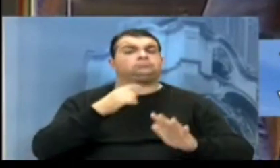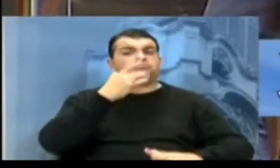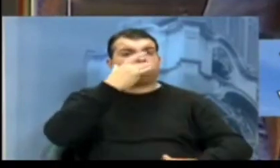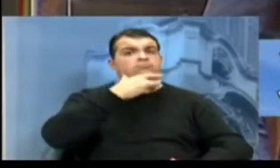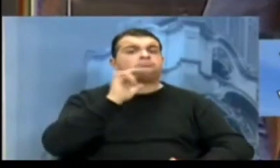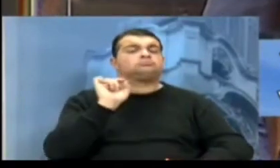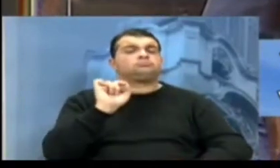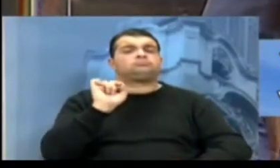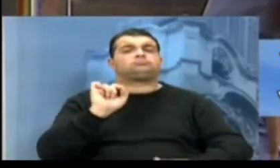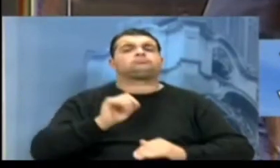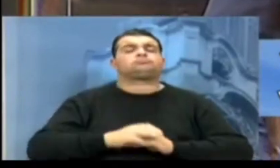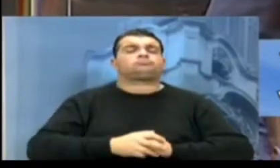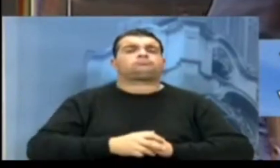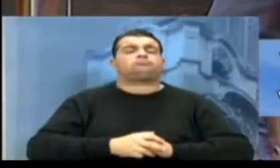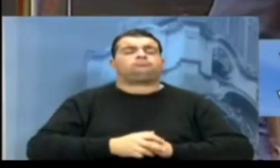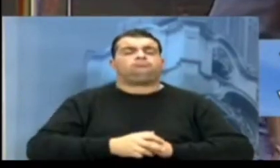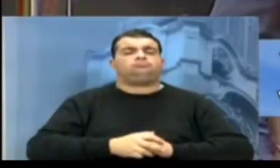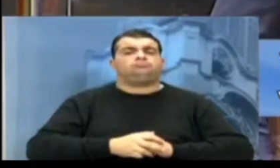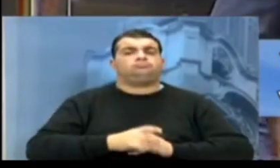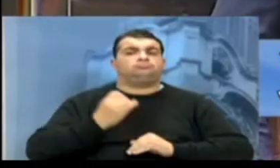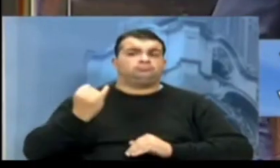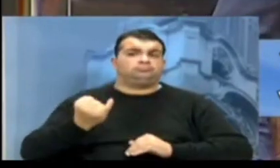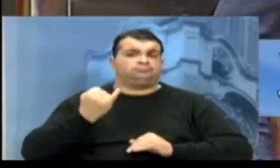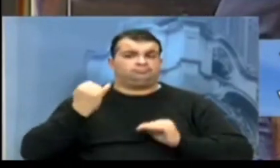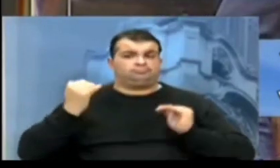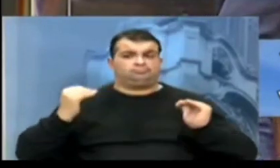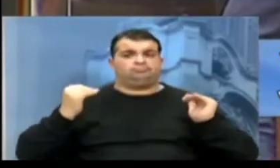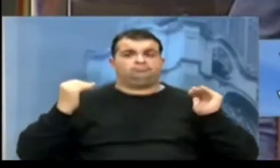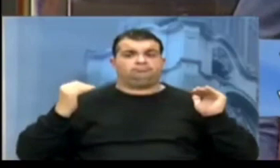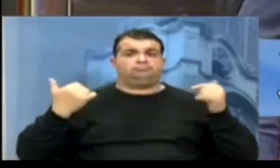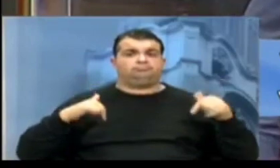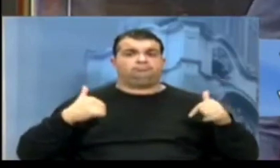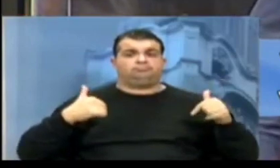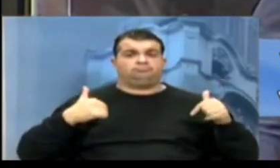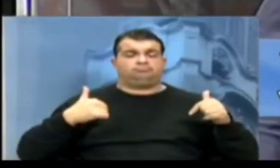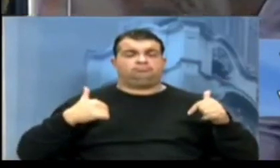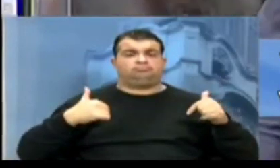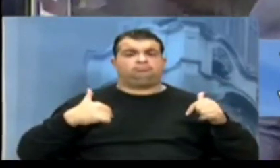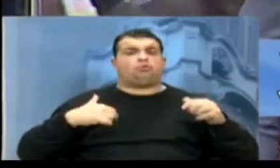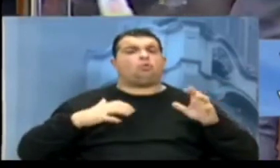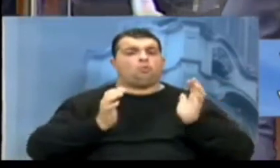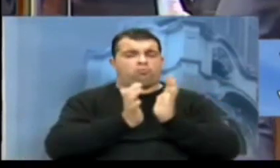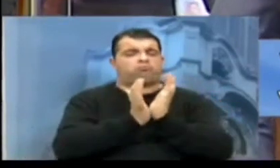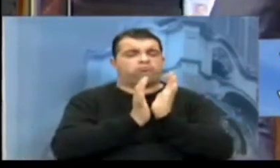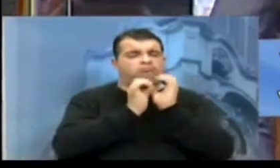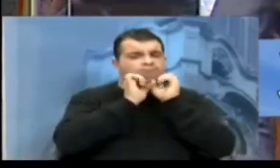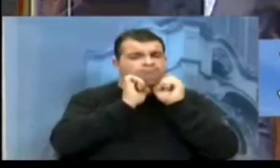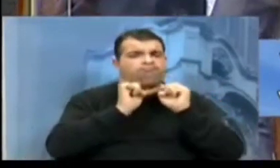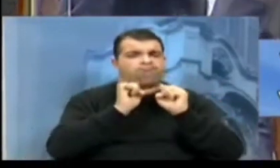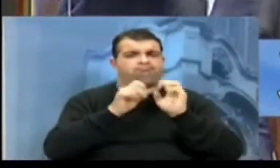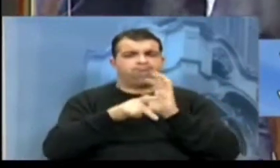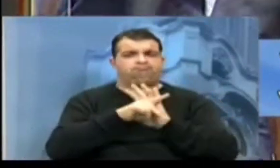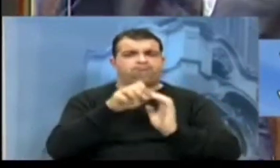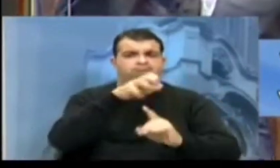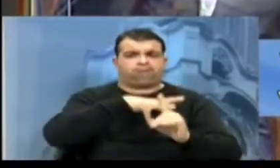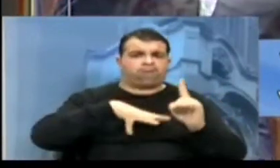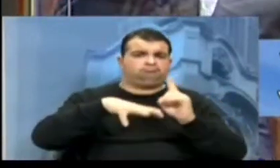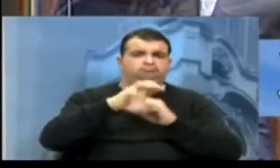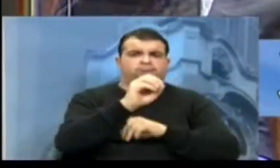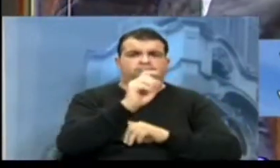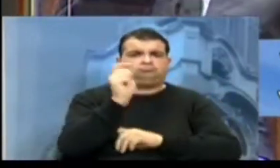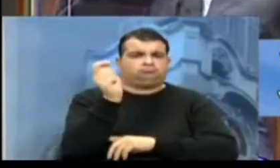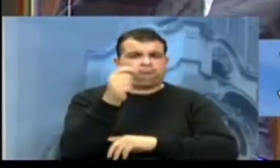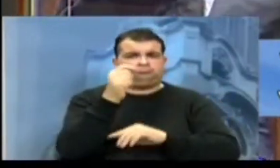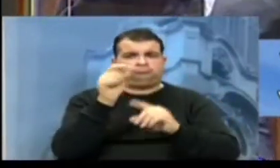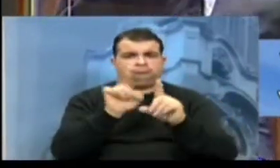da relevância do trabalho desse departamento para a sociedade de Porto Alegre, do Rio Grande do Sul e do